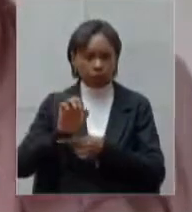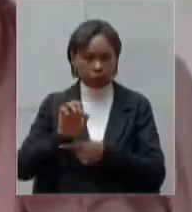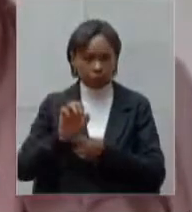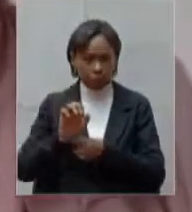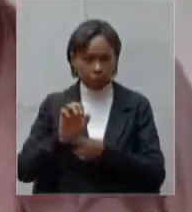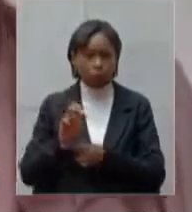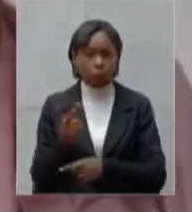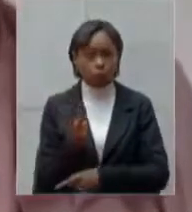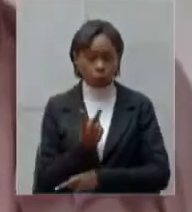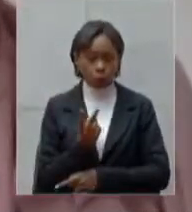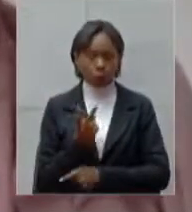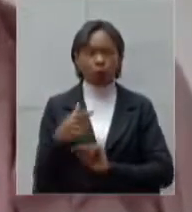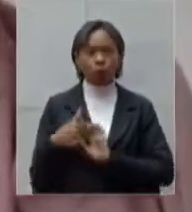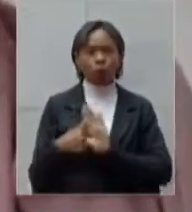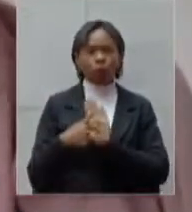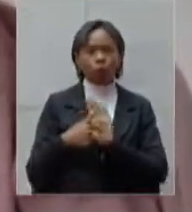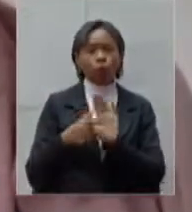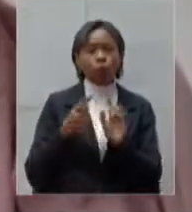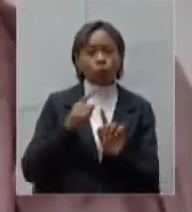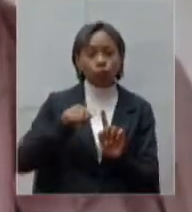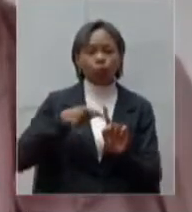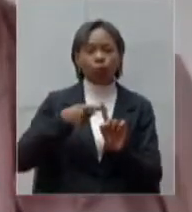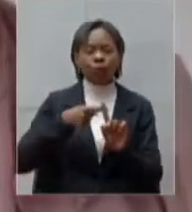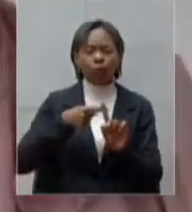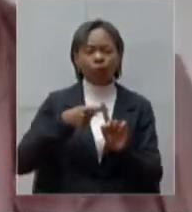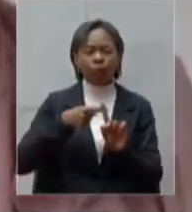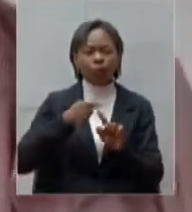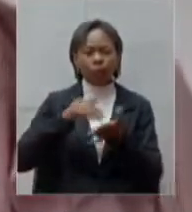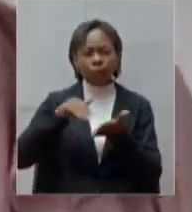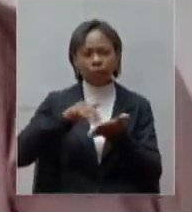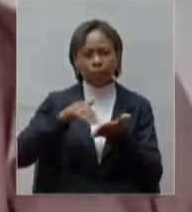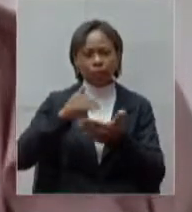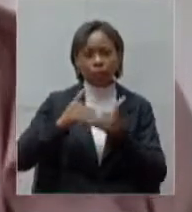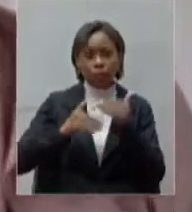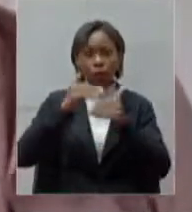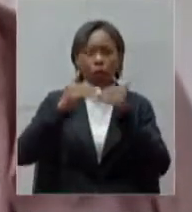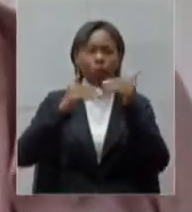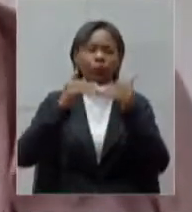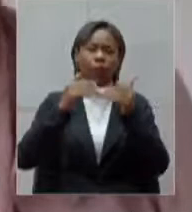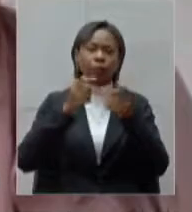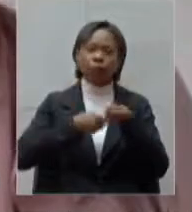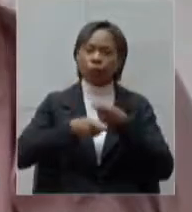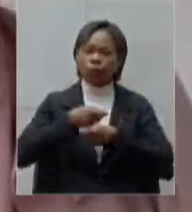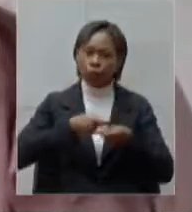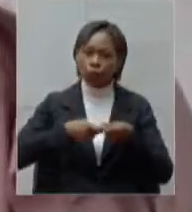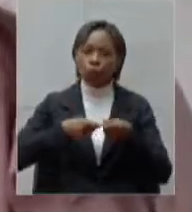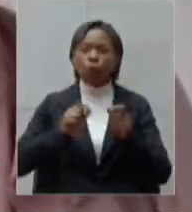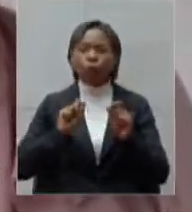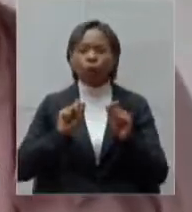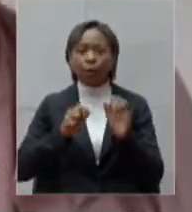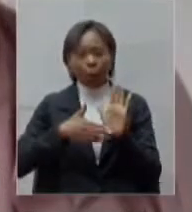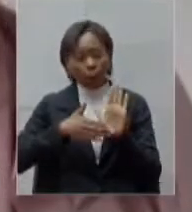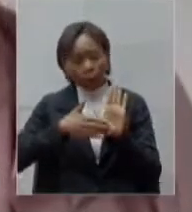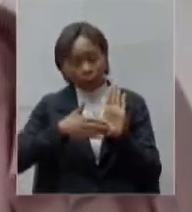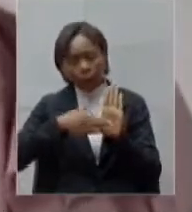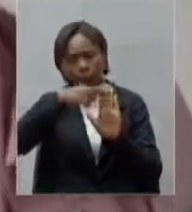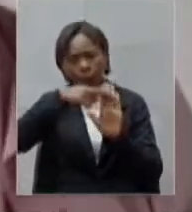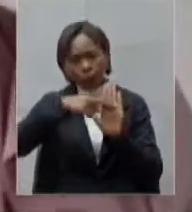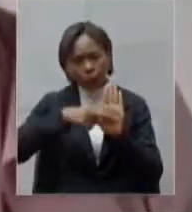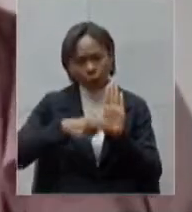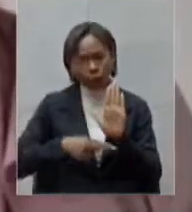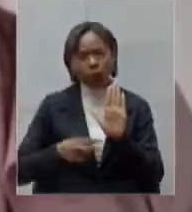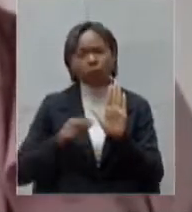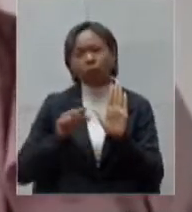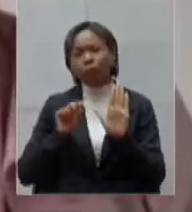com a Secretaria de Desenvolvimento Econômico o programa para que os municípios tomem